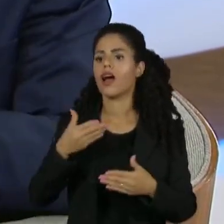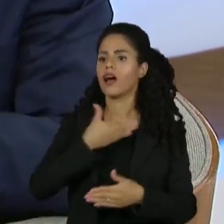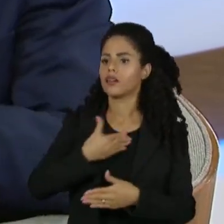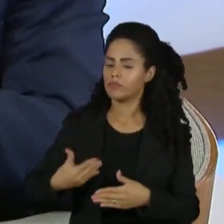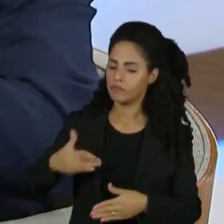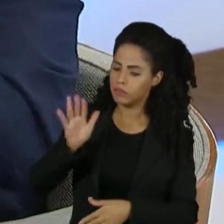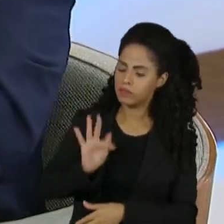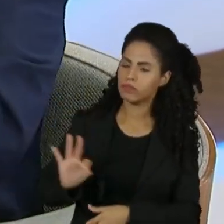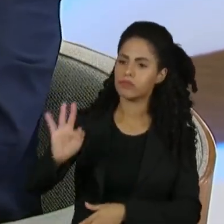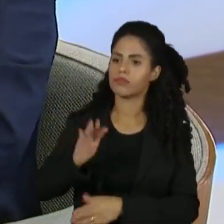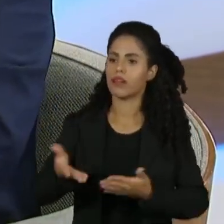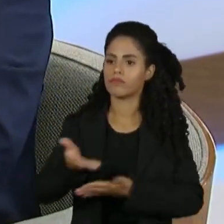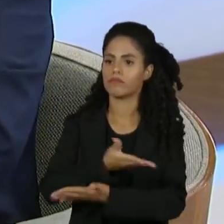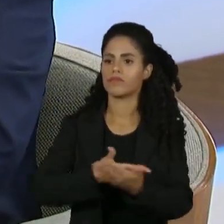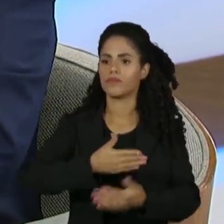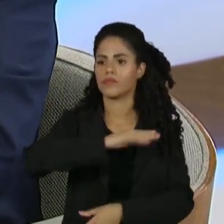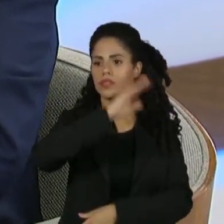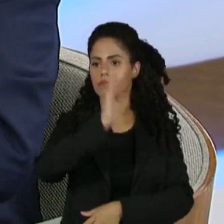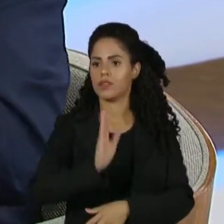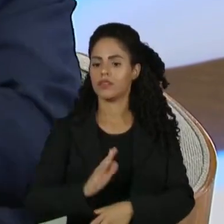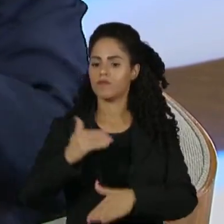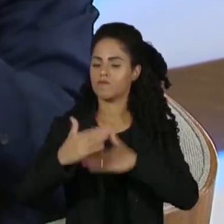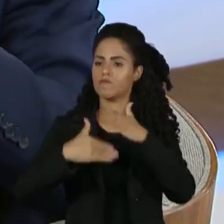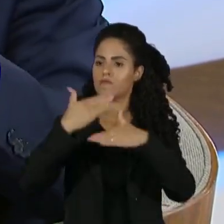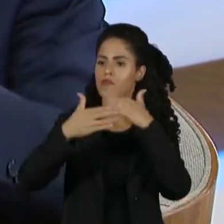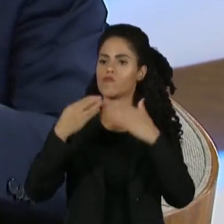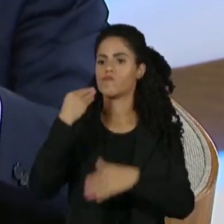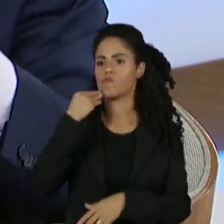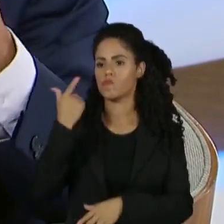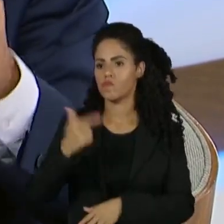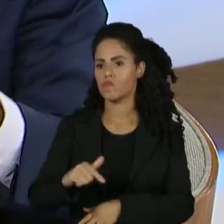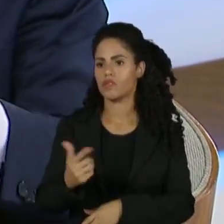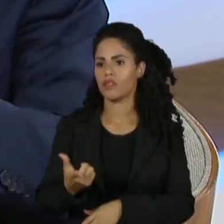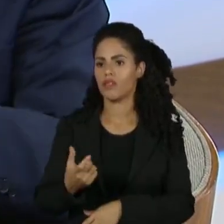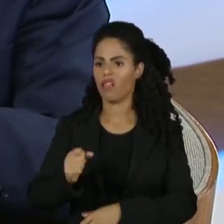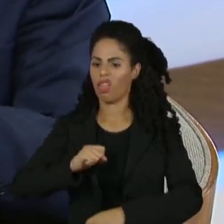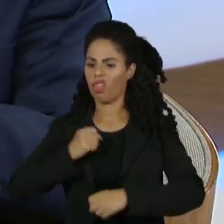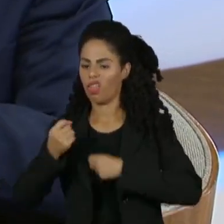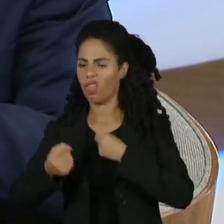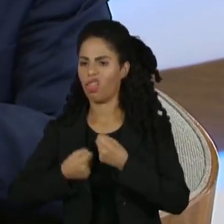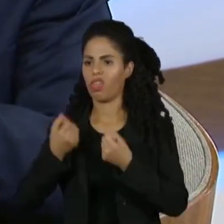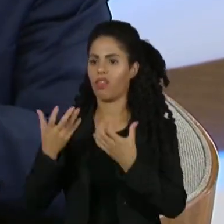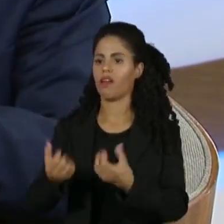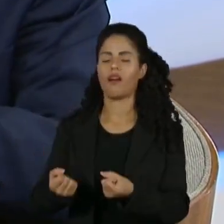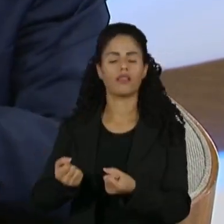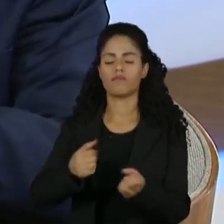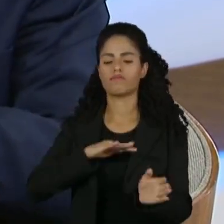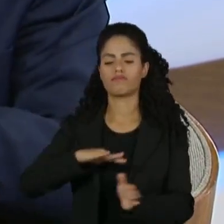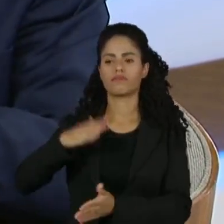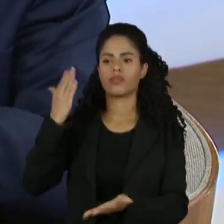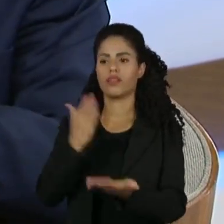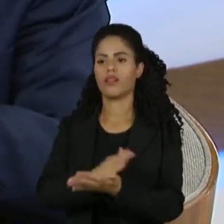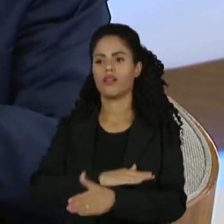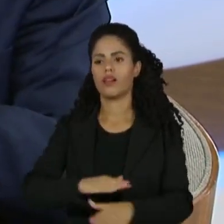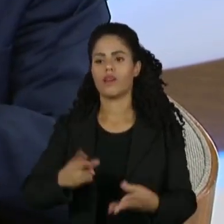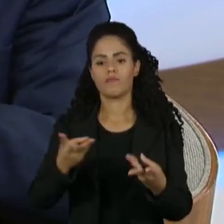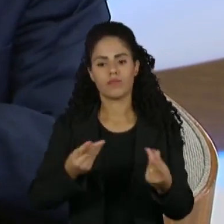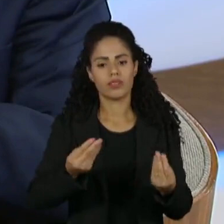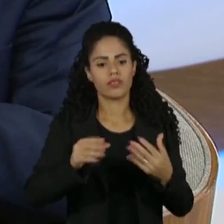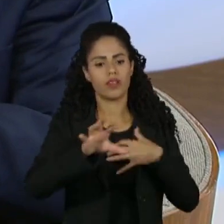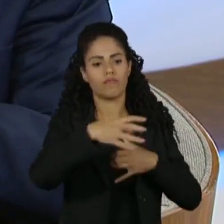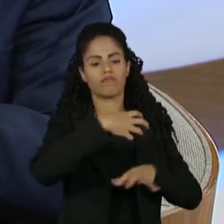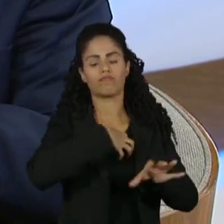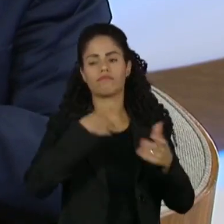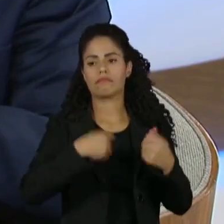reconstrução, para que o Brasil possa virar a página desse cenário de ódio, de intolerância, que tem essa sensibilidade, e ao